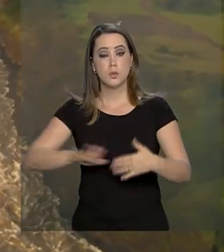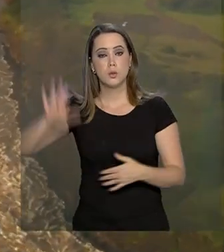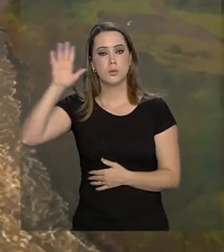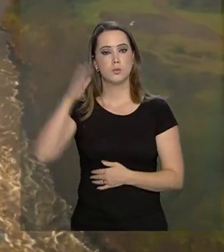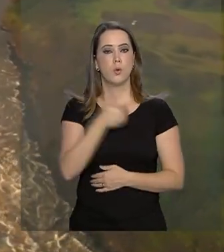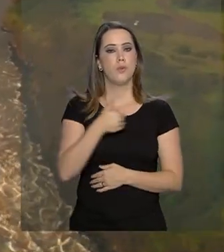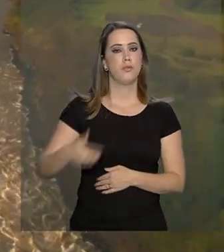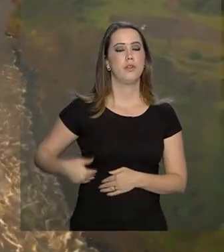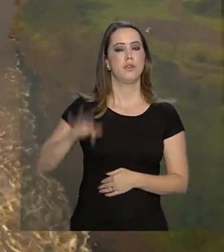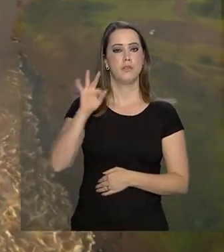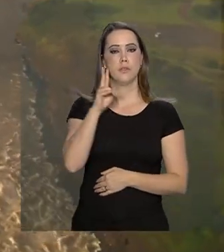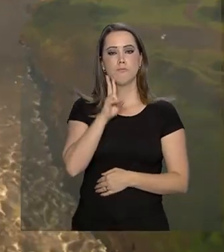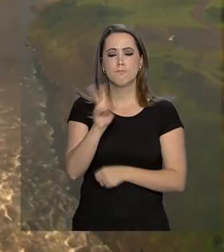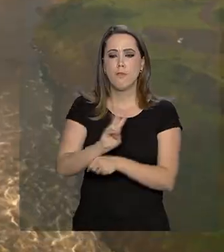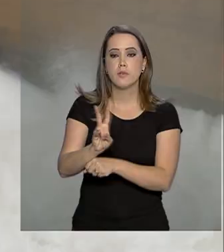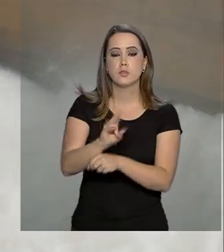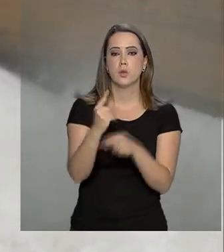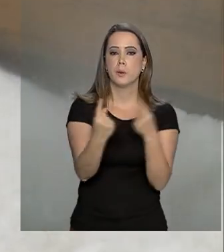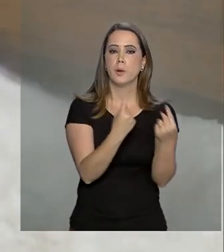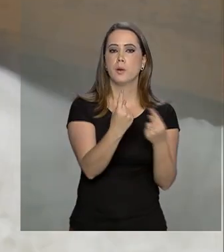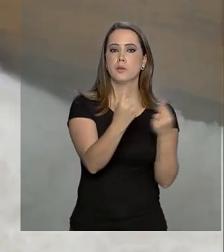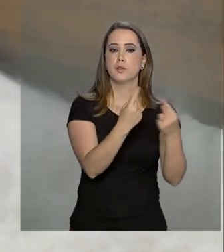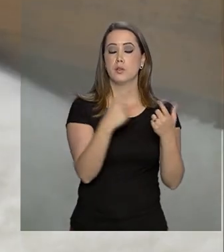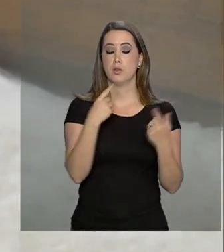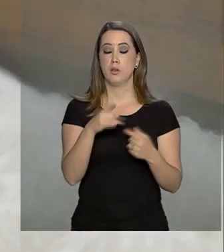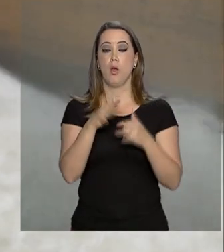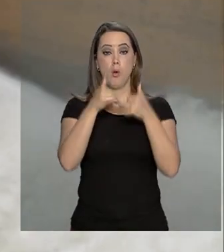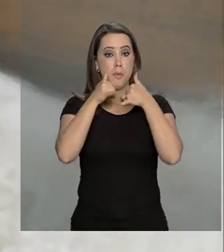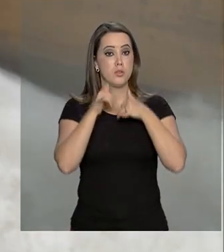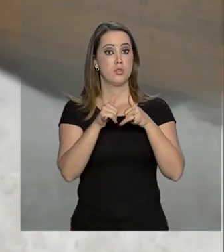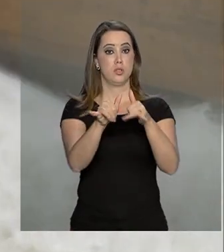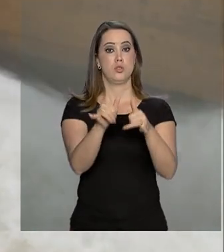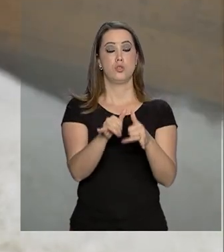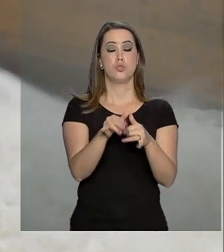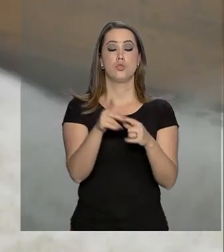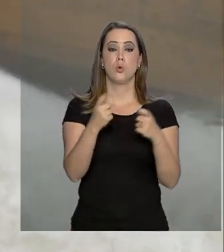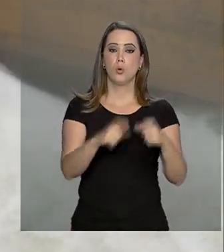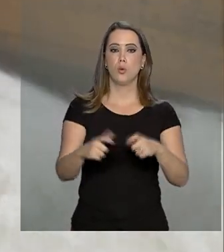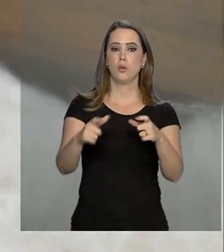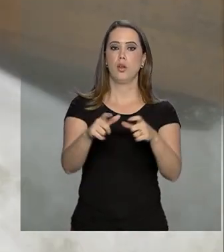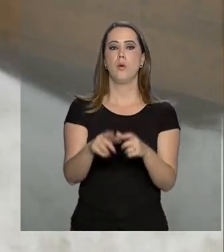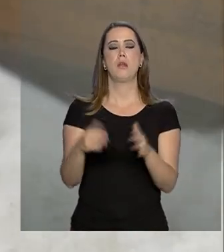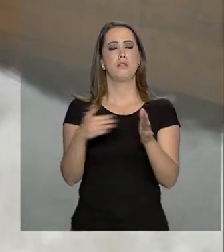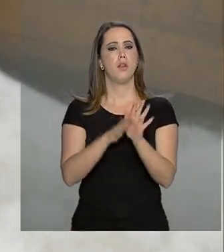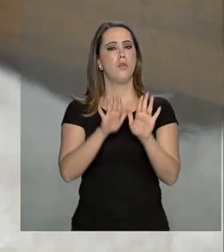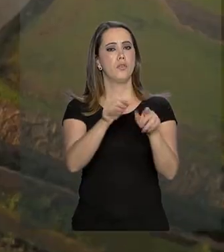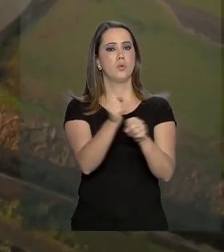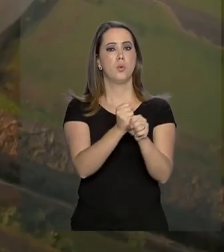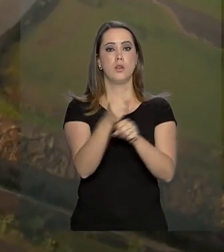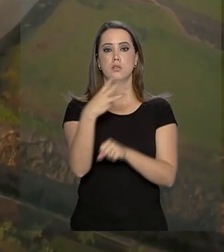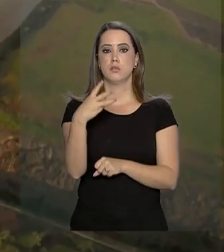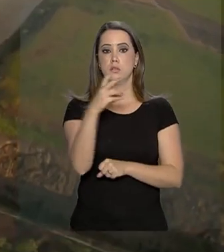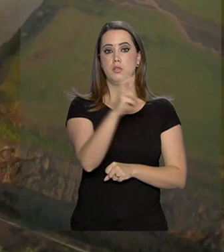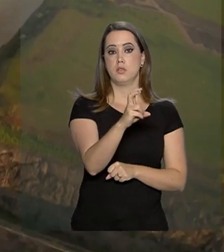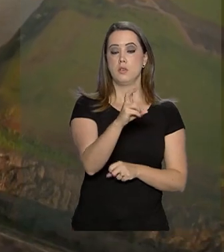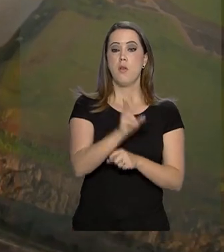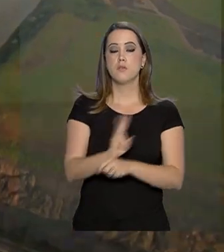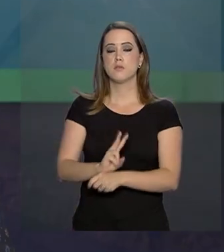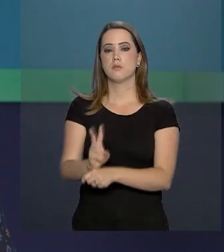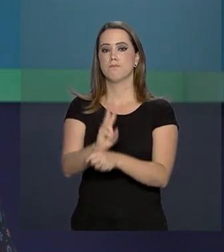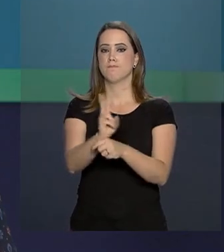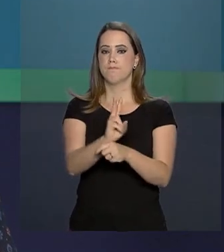processo de vistoria in loco das barragens de usinas hidrelétricas. Até o fim do ano, 335 empreendimentos vão ser